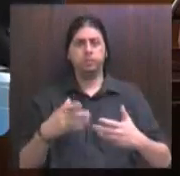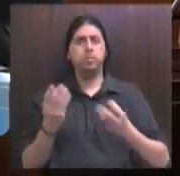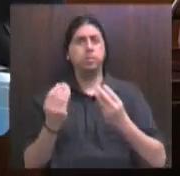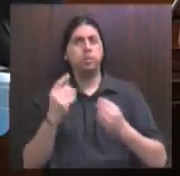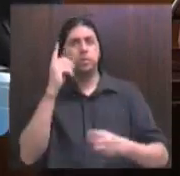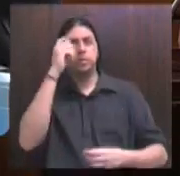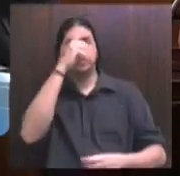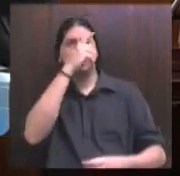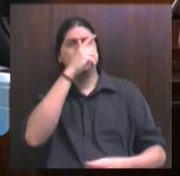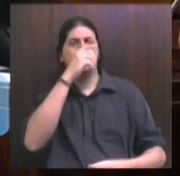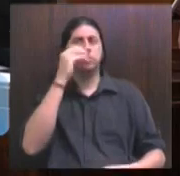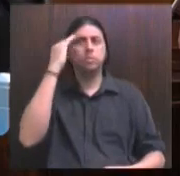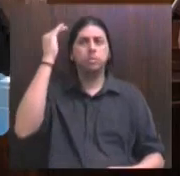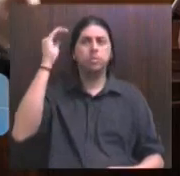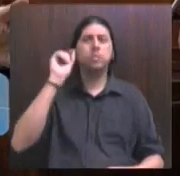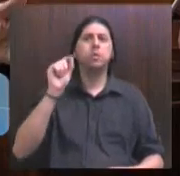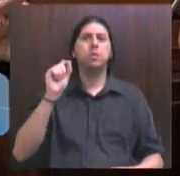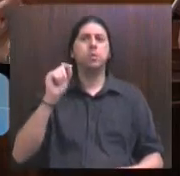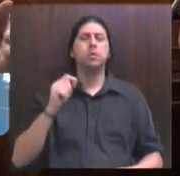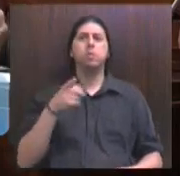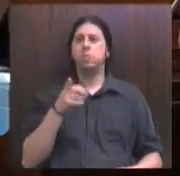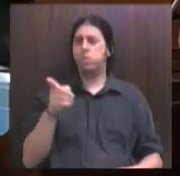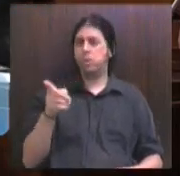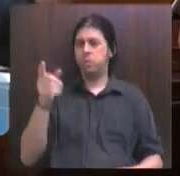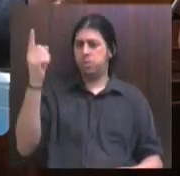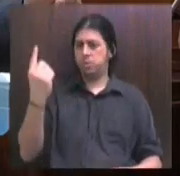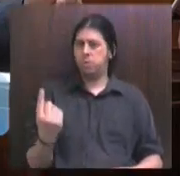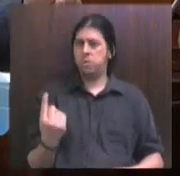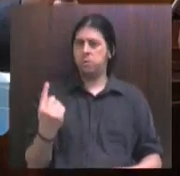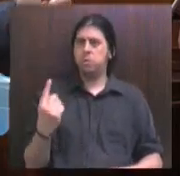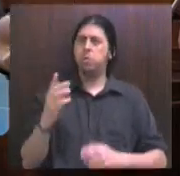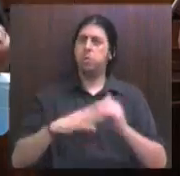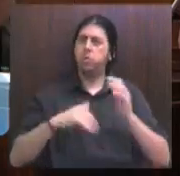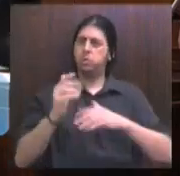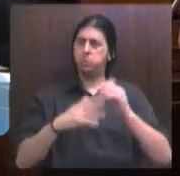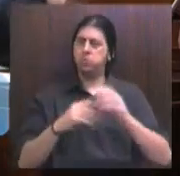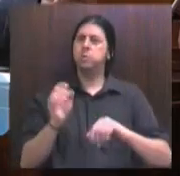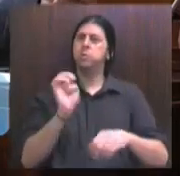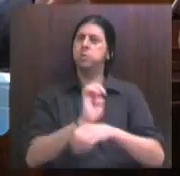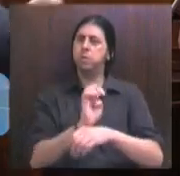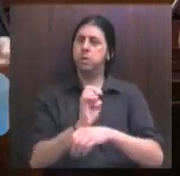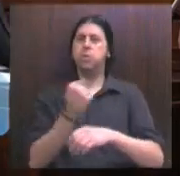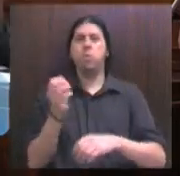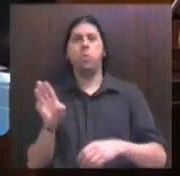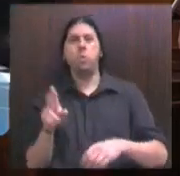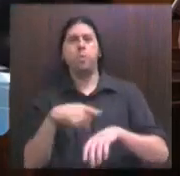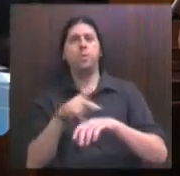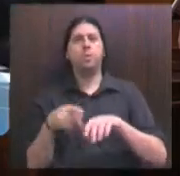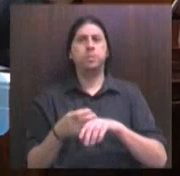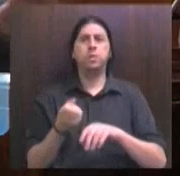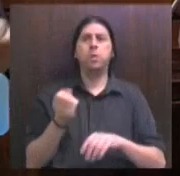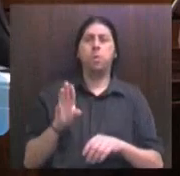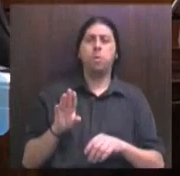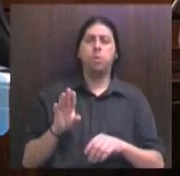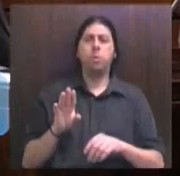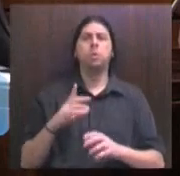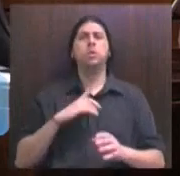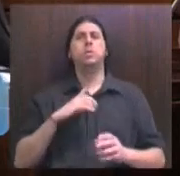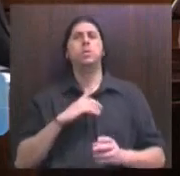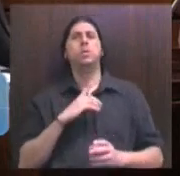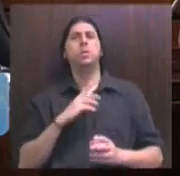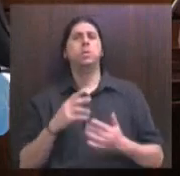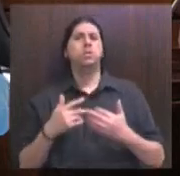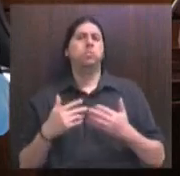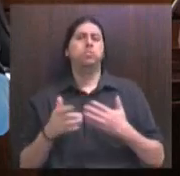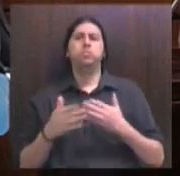muito difícil que você construa um Estado, um país e uma nação sem